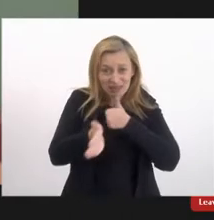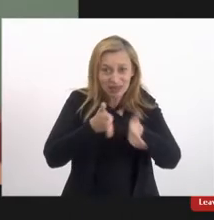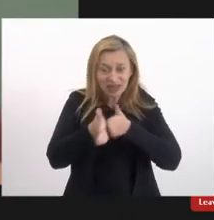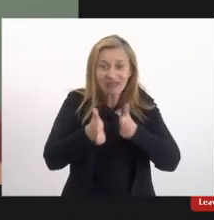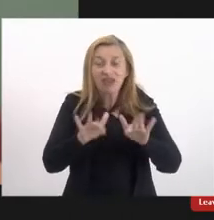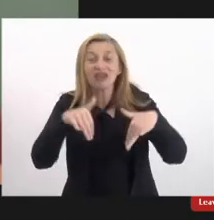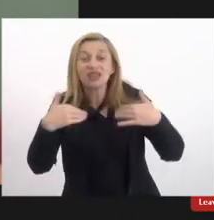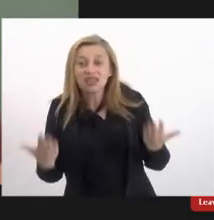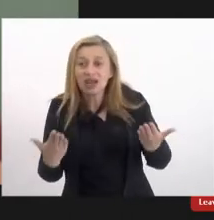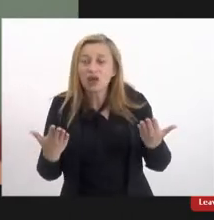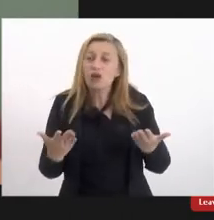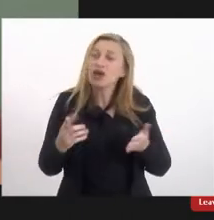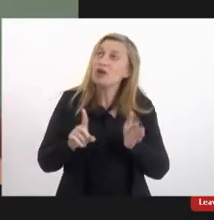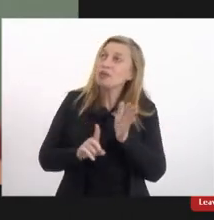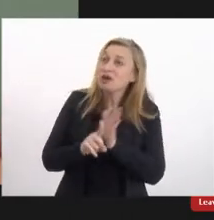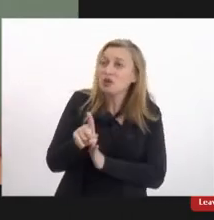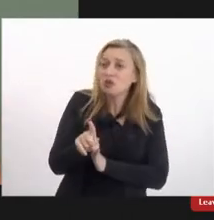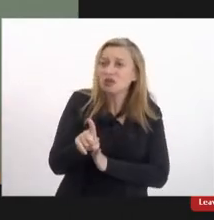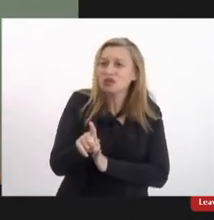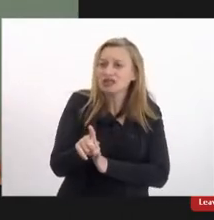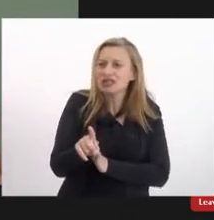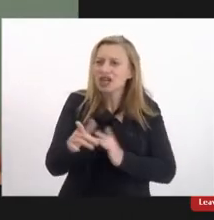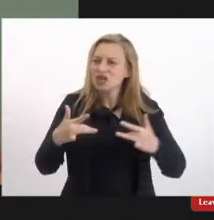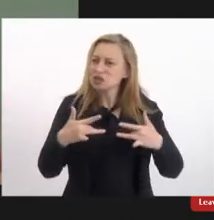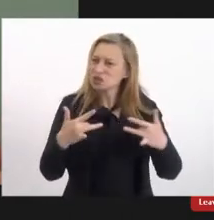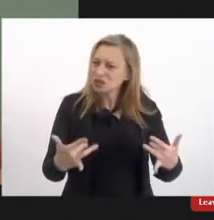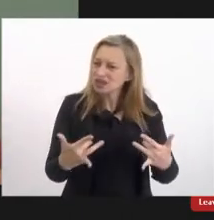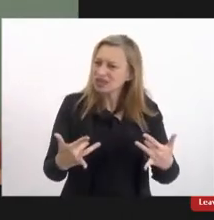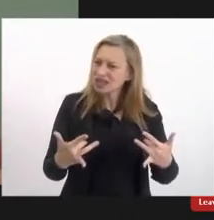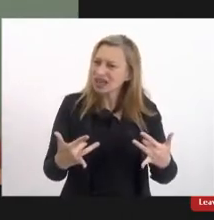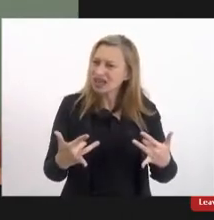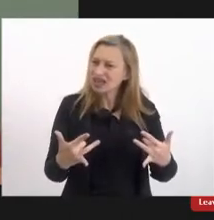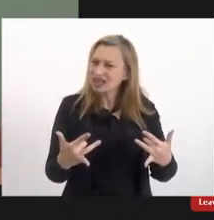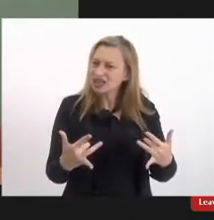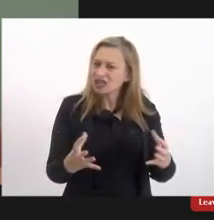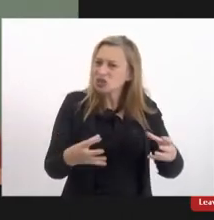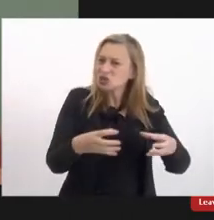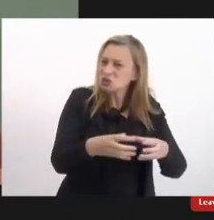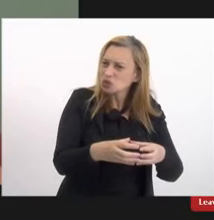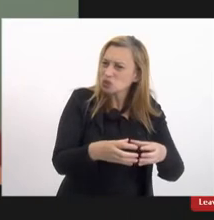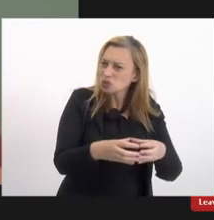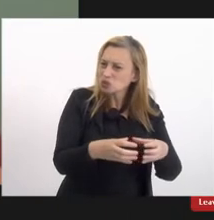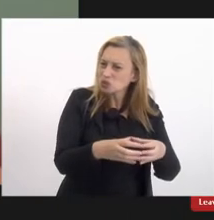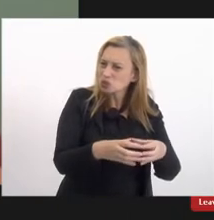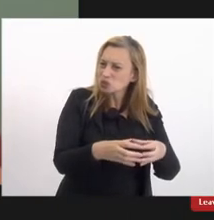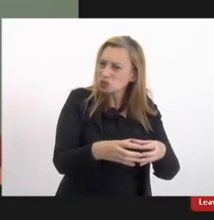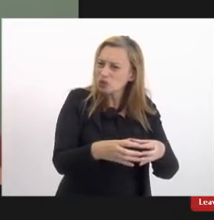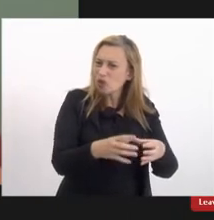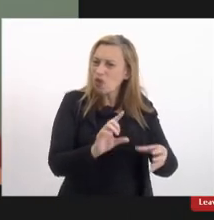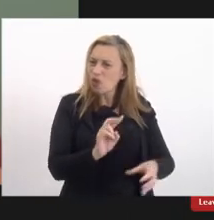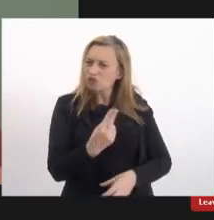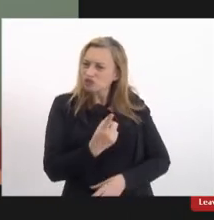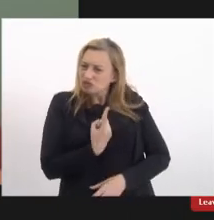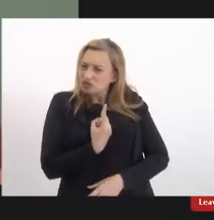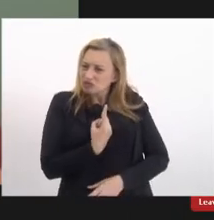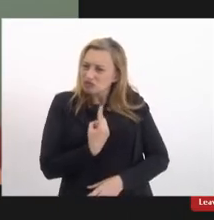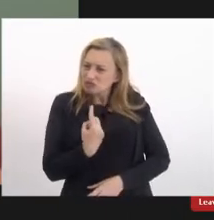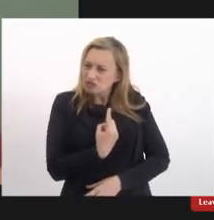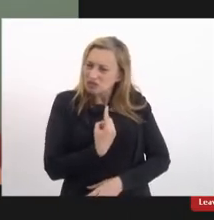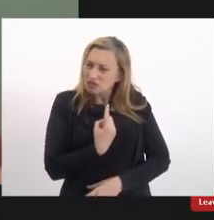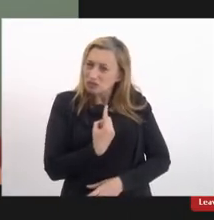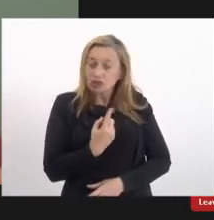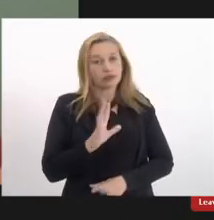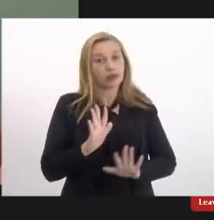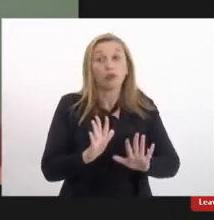então fica a pergunta sororidade seletiva existe claro que não aí a gente eu tentei de todas as